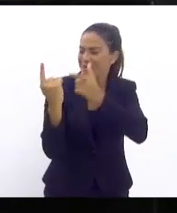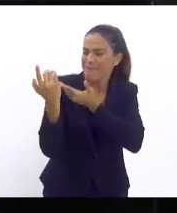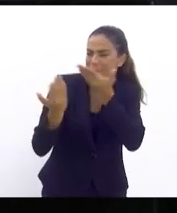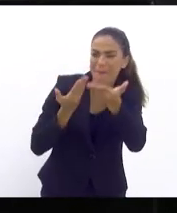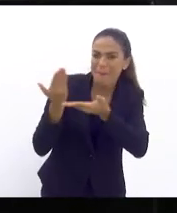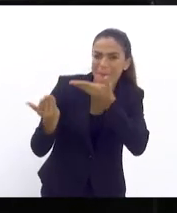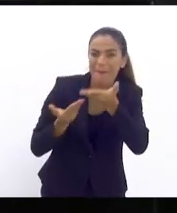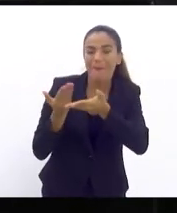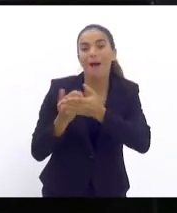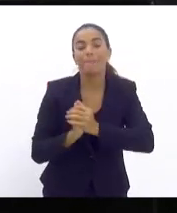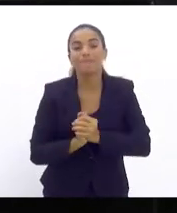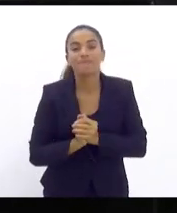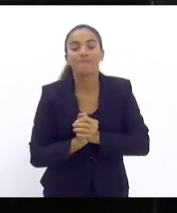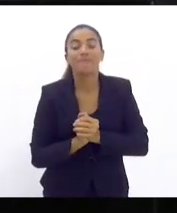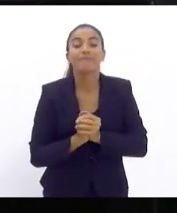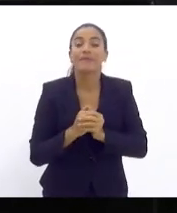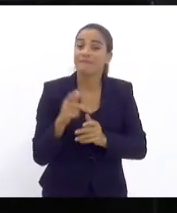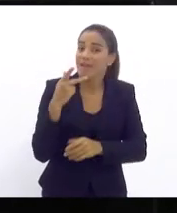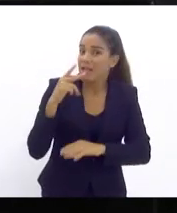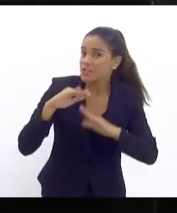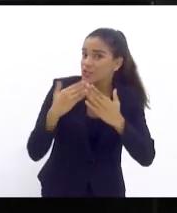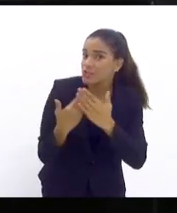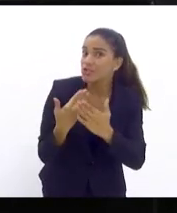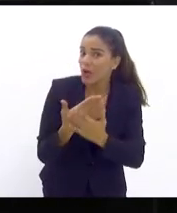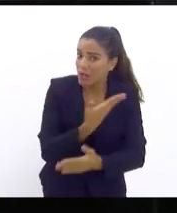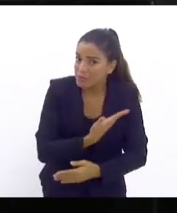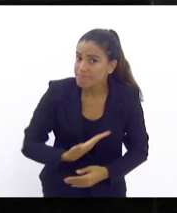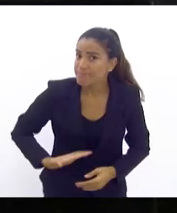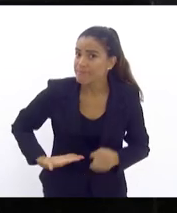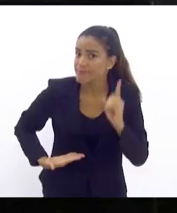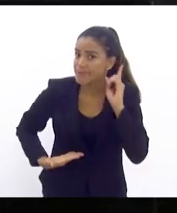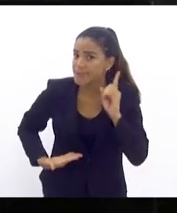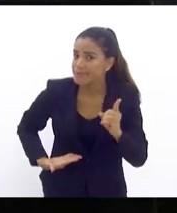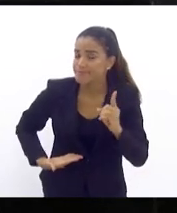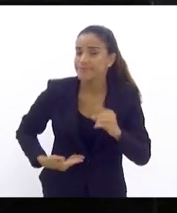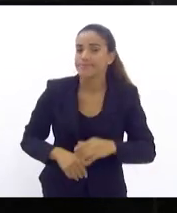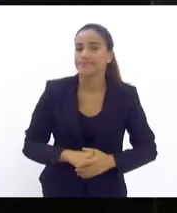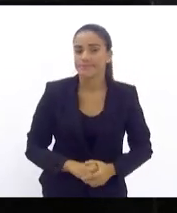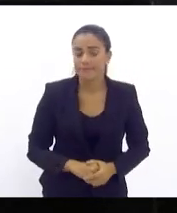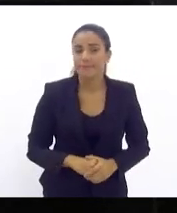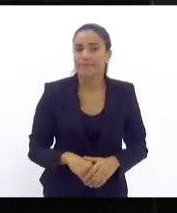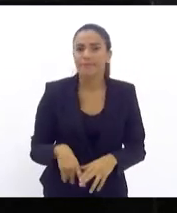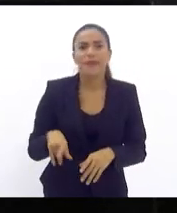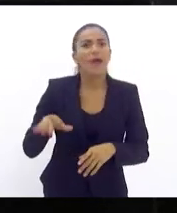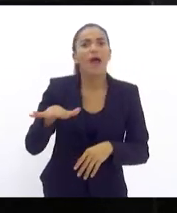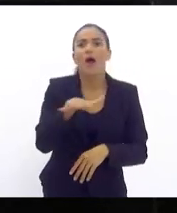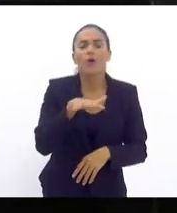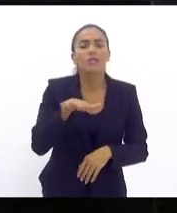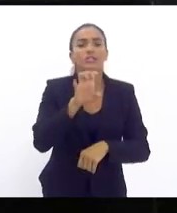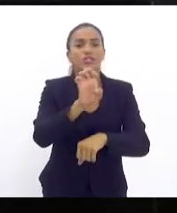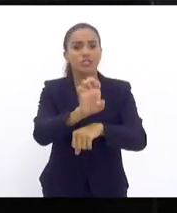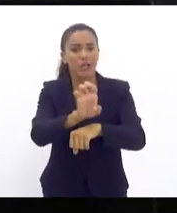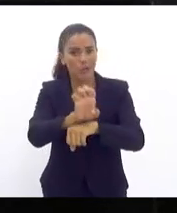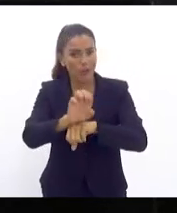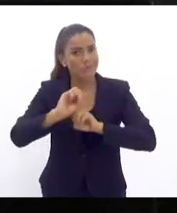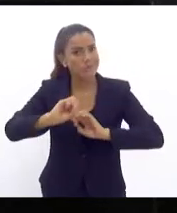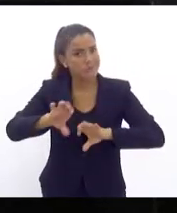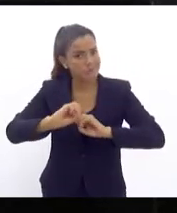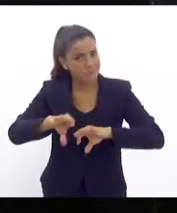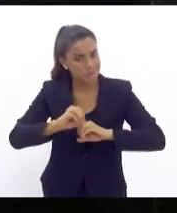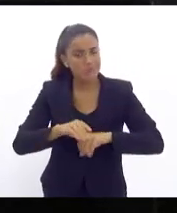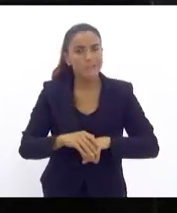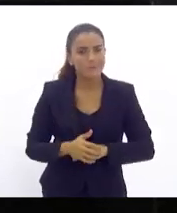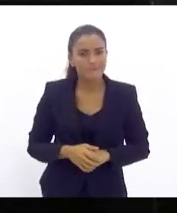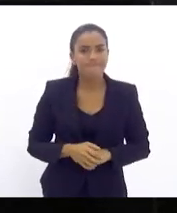dizer que a gente está falando da escola pública, de uma escola da rede estadual de educação, de uma